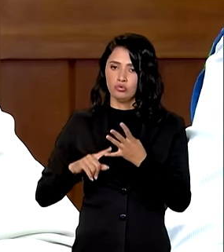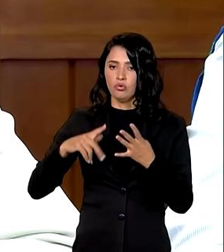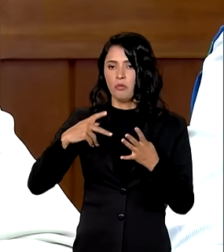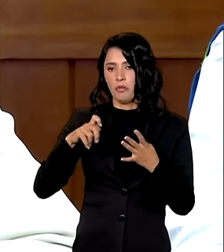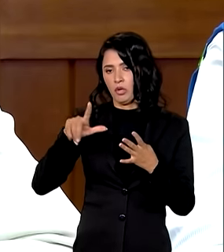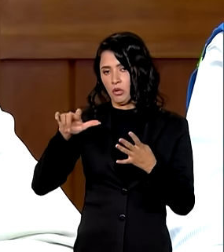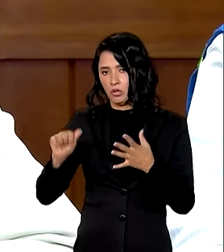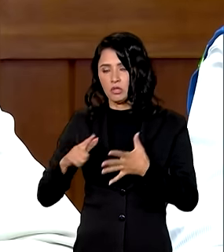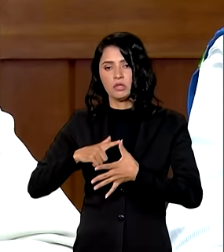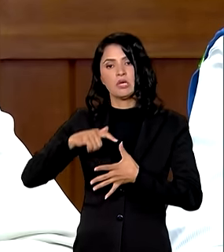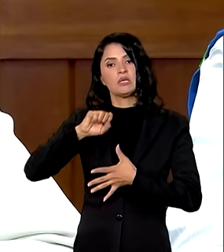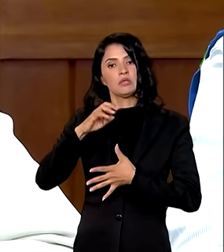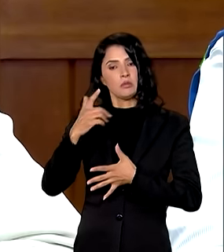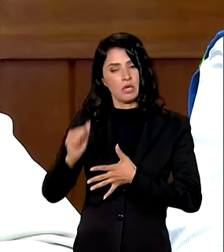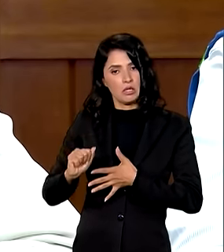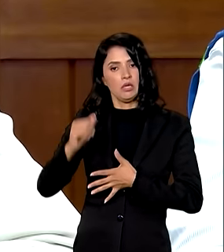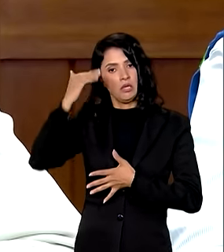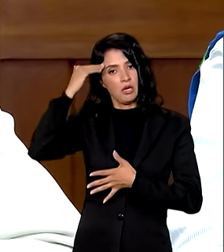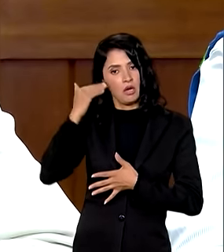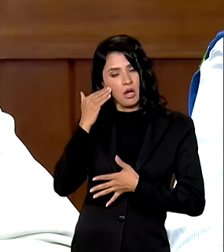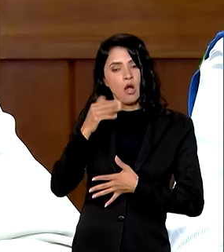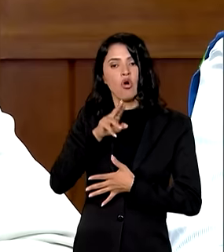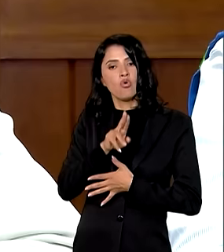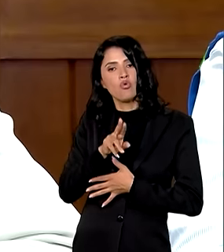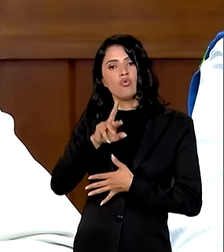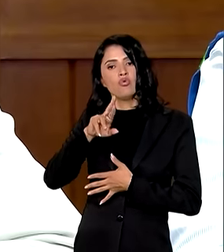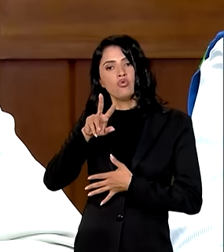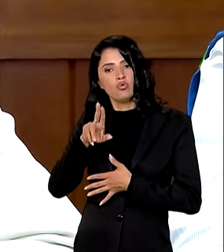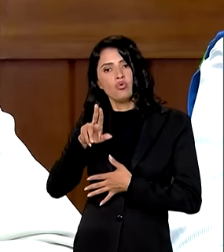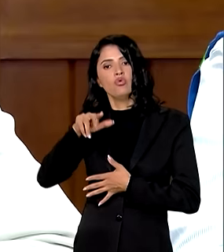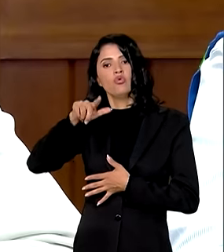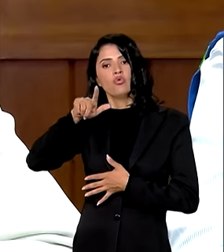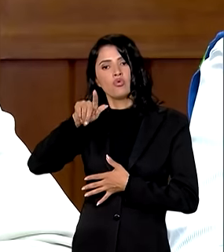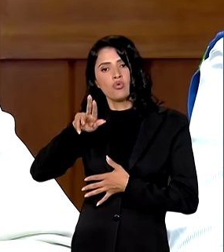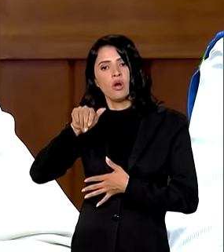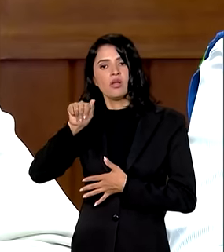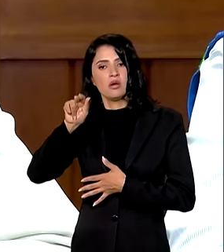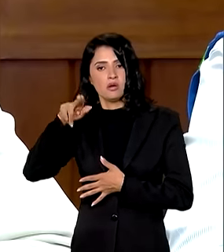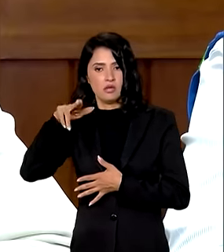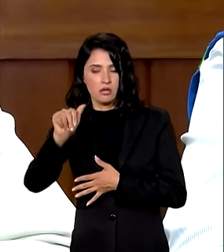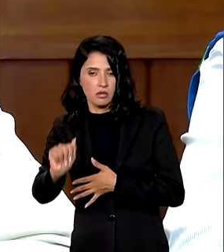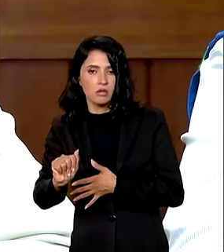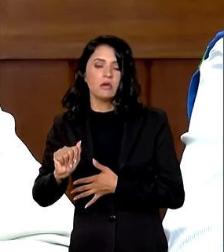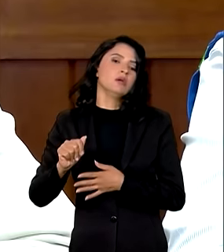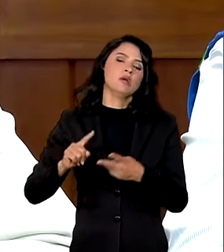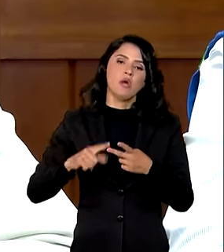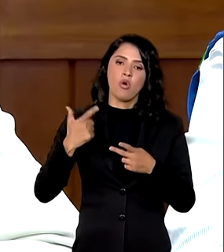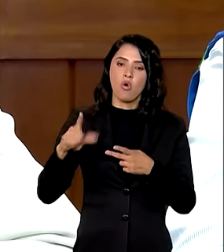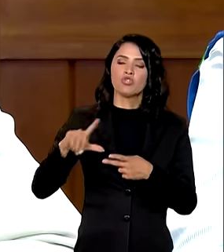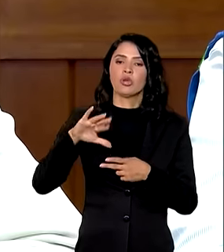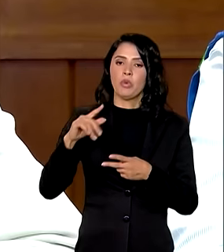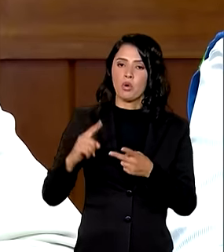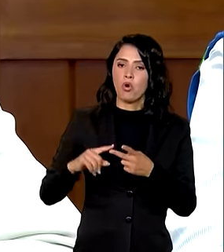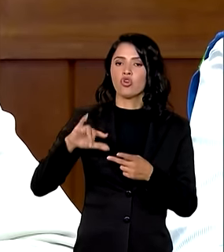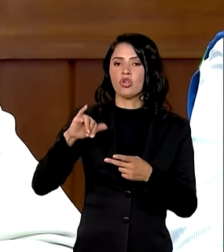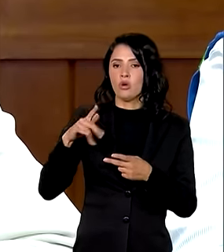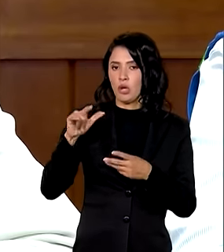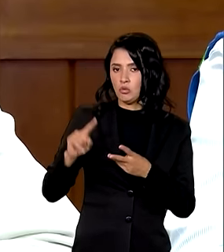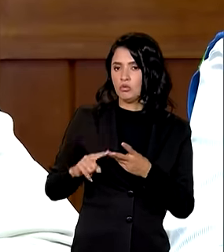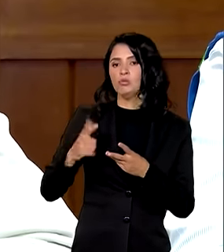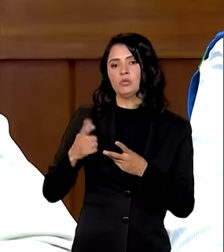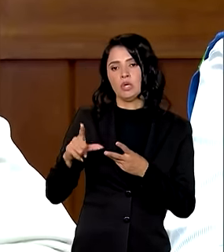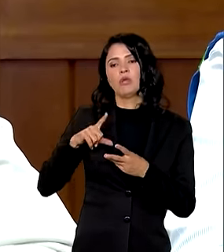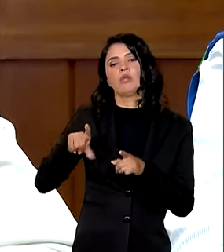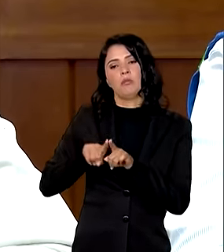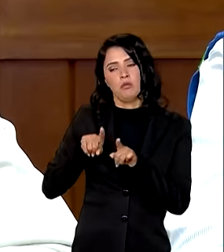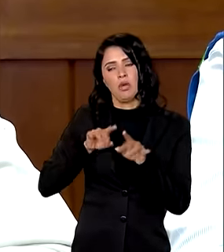Santa Maria Uruguaiana além disso os aeroportos de Florianópolis Chapecó e Jaguaraúna farão parte do